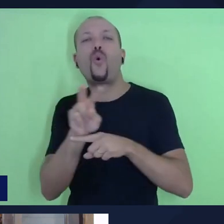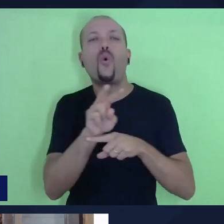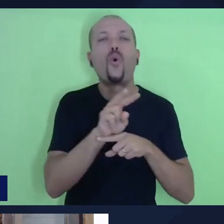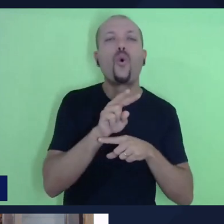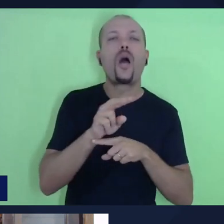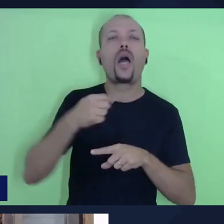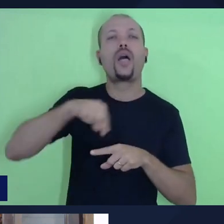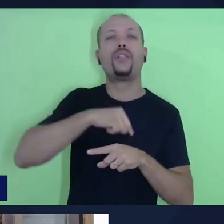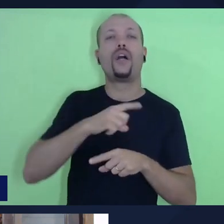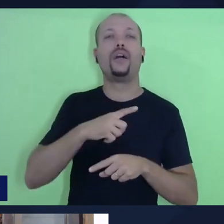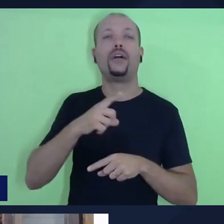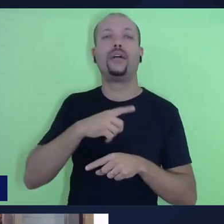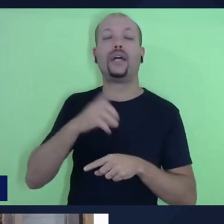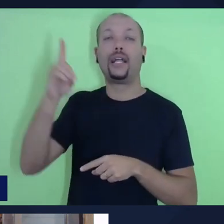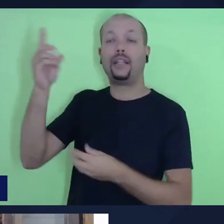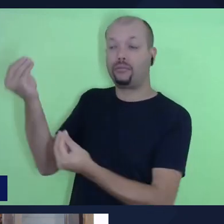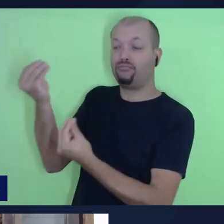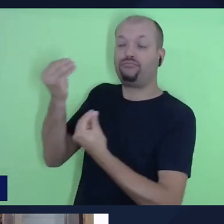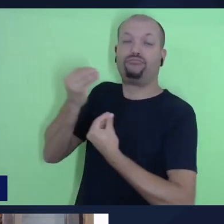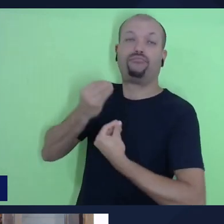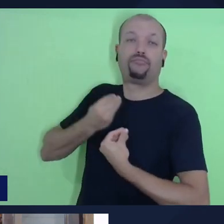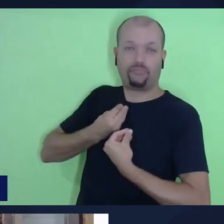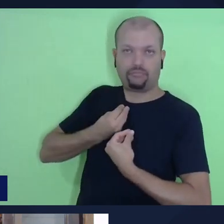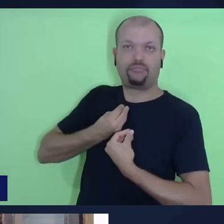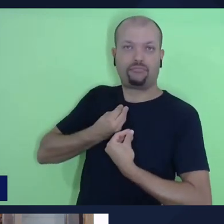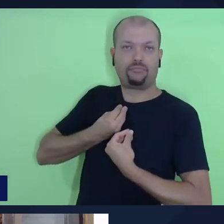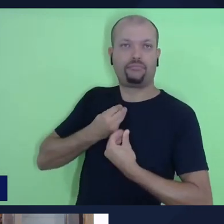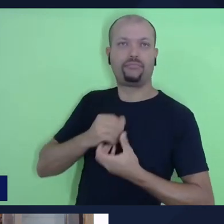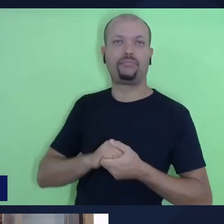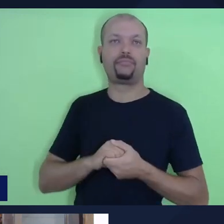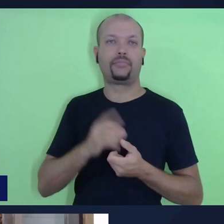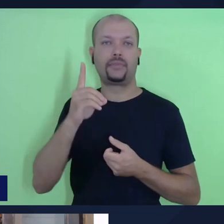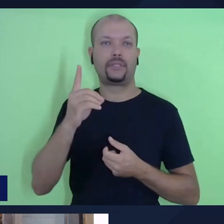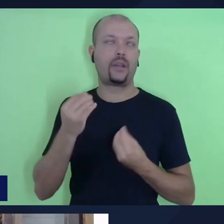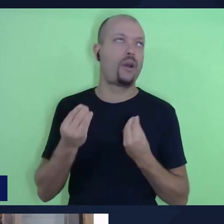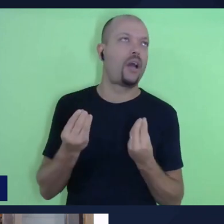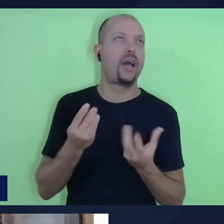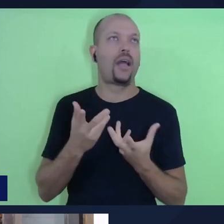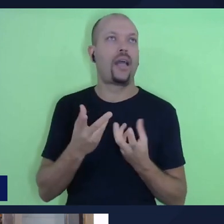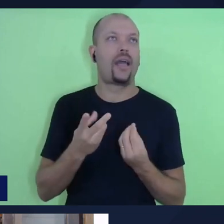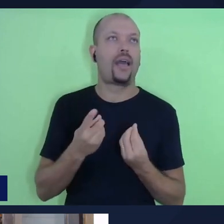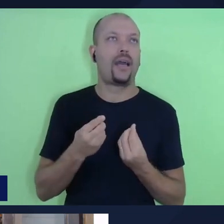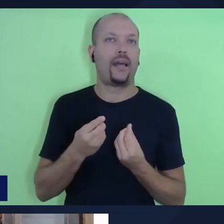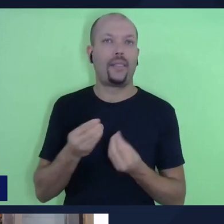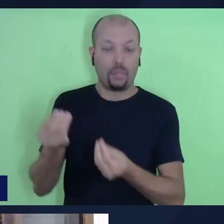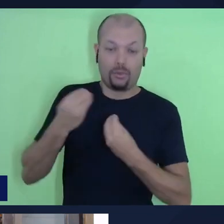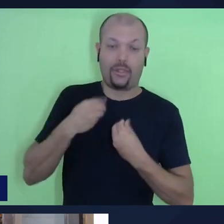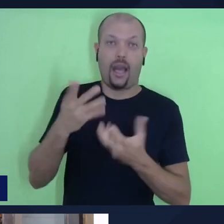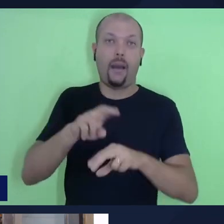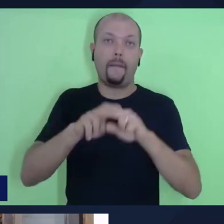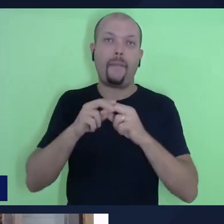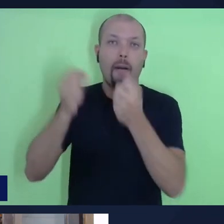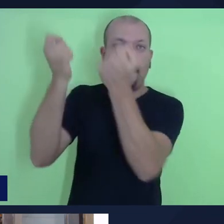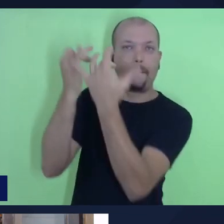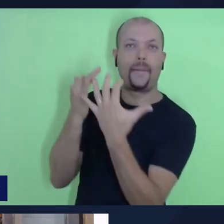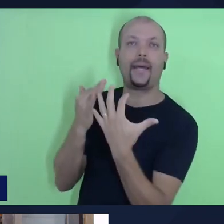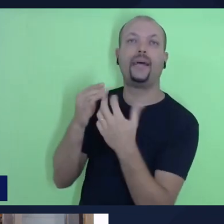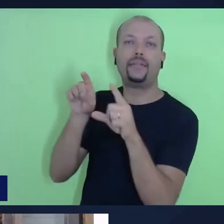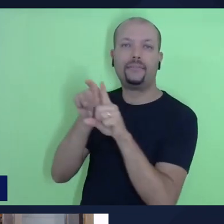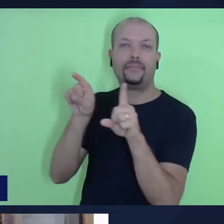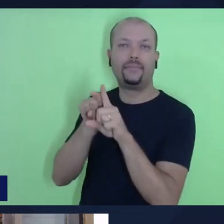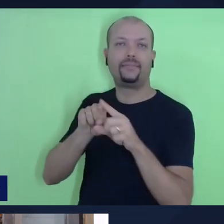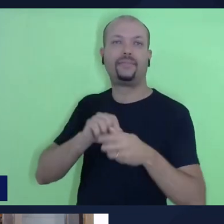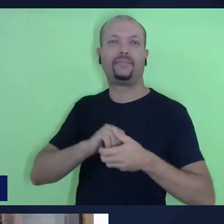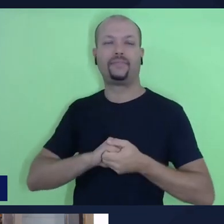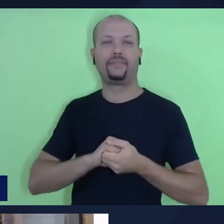que Deus nos oferta, com aquilo que Deus nos entrega, com aquilo que Deus nos estende através das dádivas, e nós temos